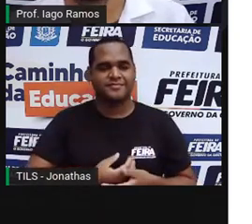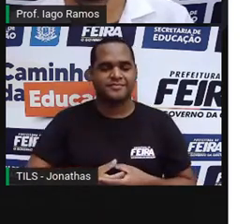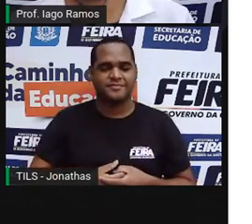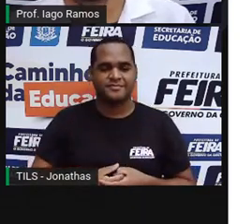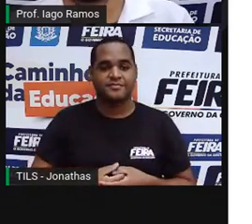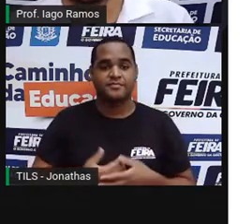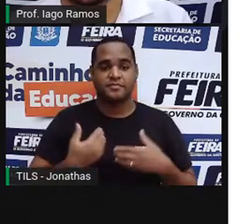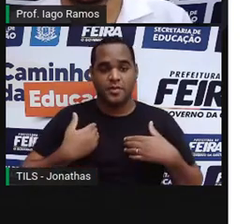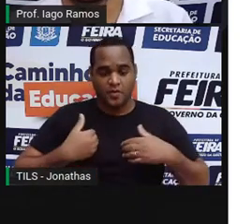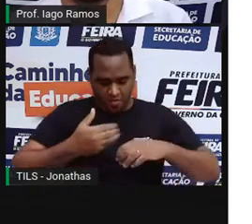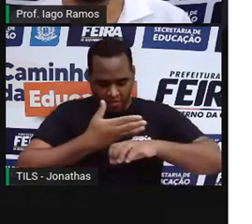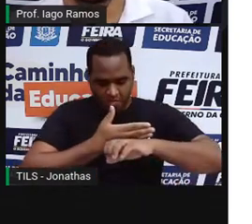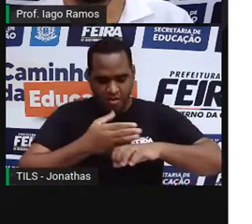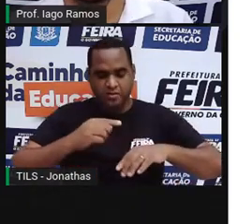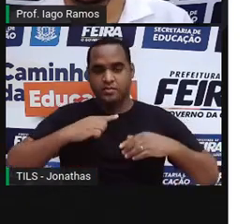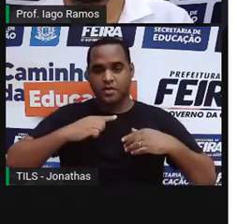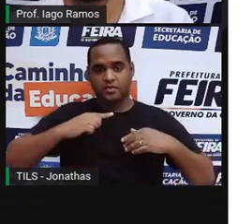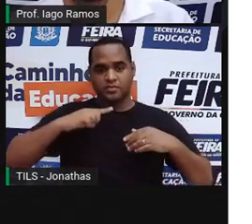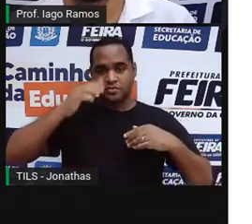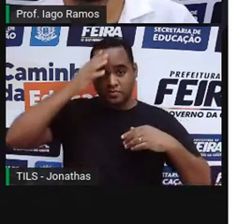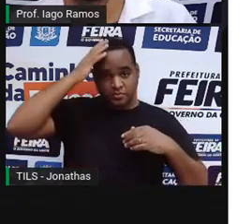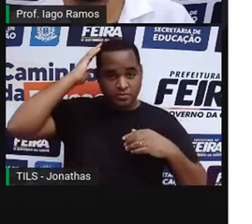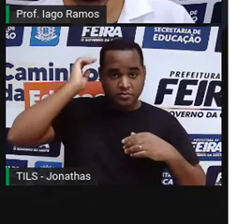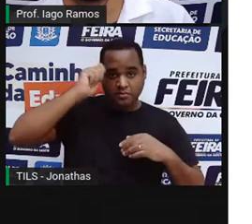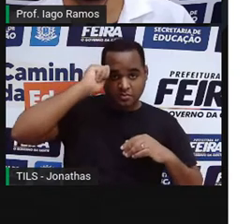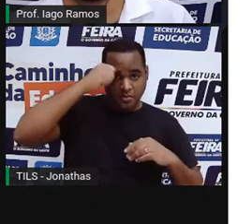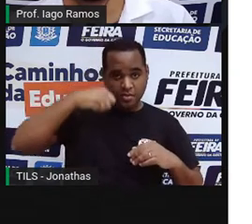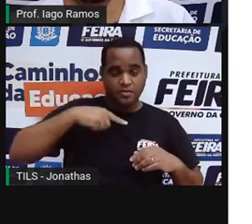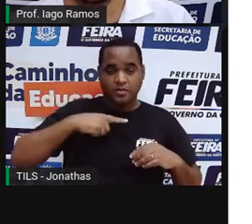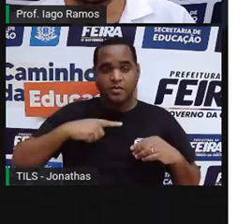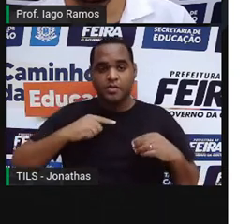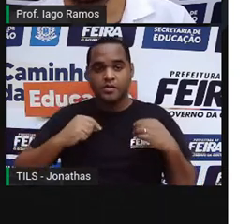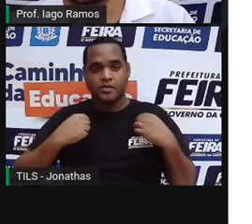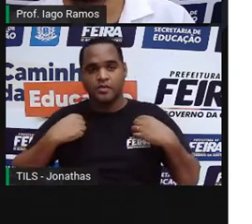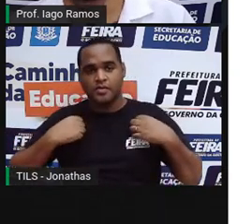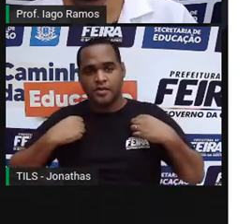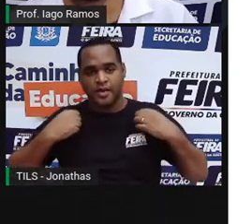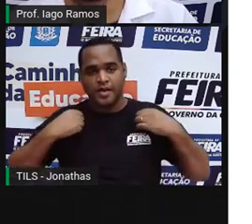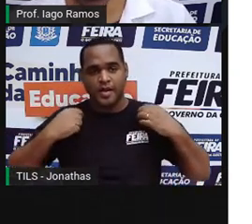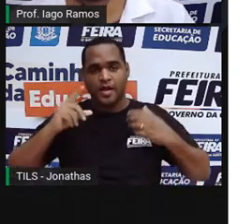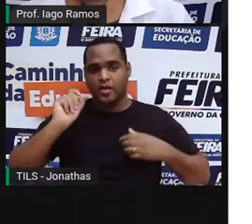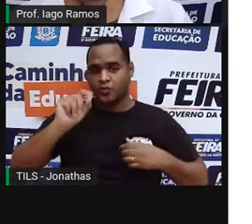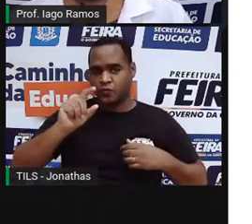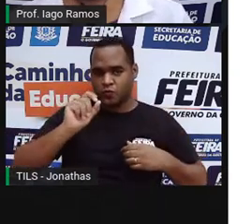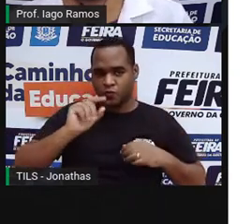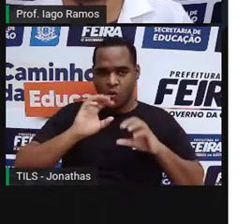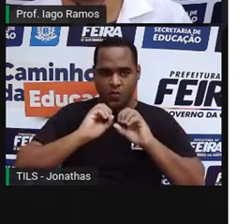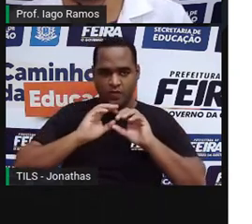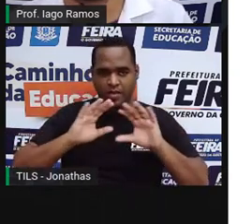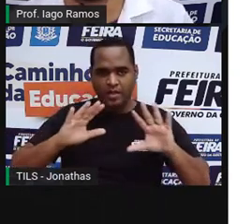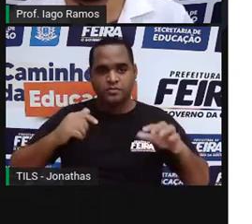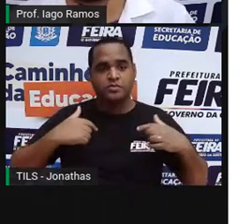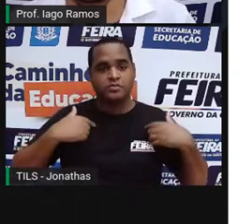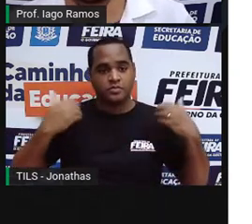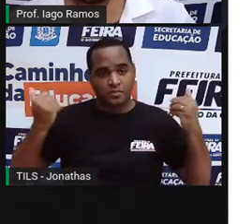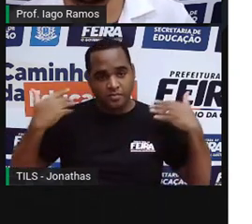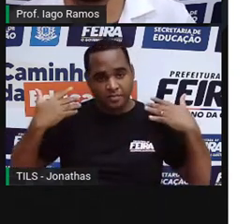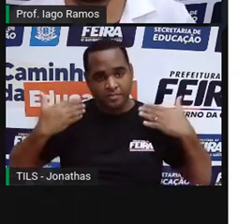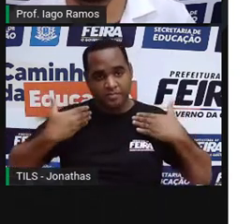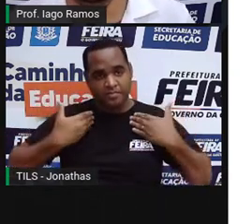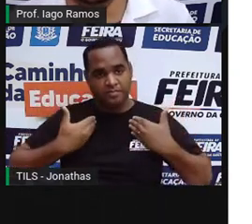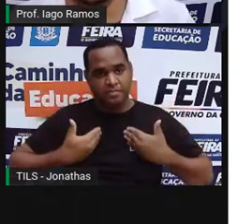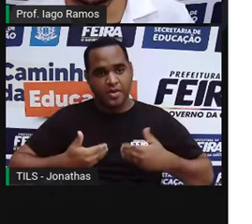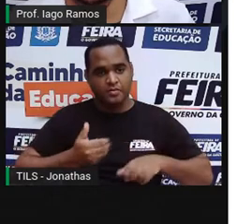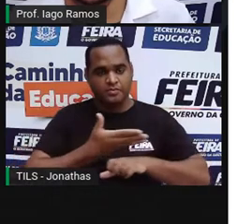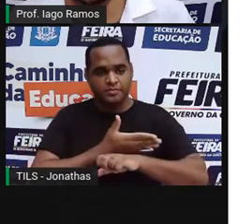eu tenho pele branca, cabelo preto, estou vestindo uma camisa azul claro, por cima um jaleco branco e atrás de mim